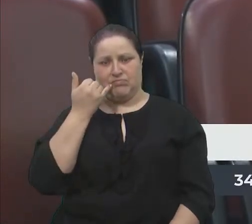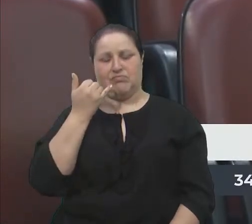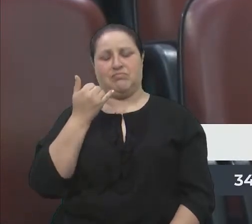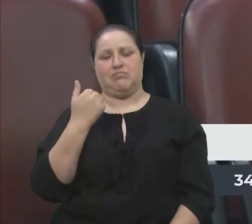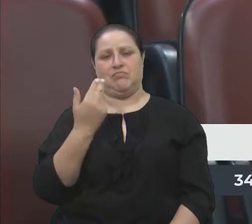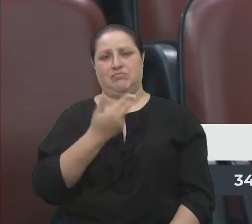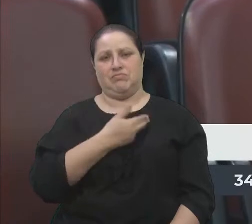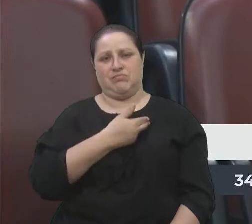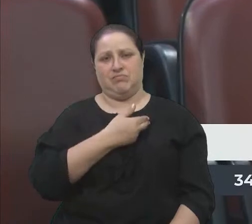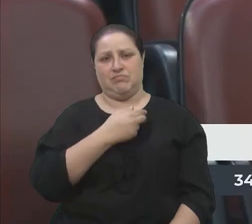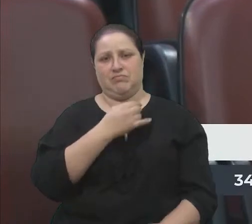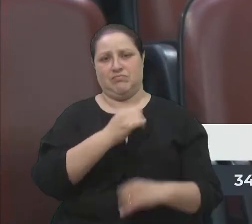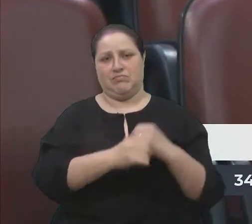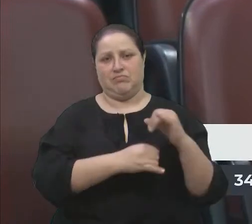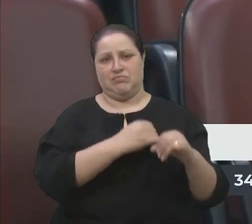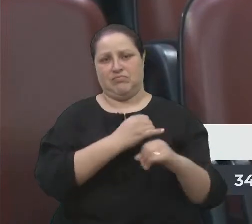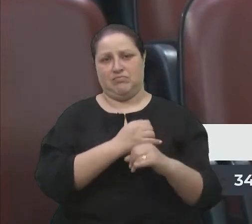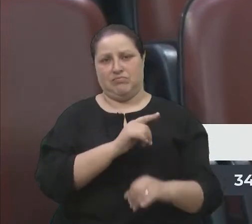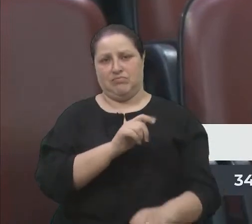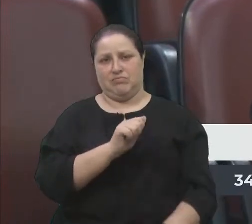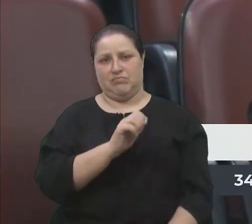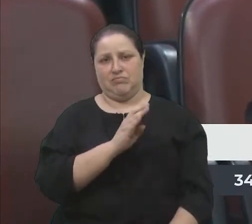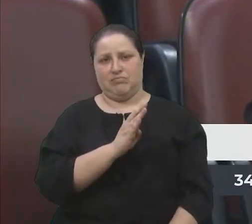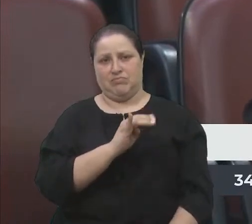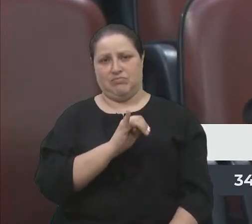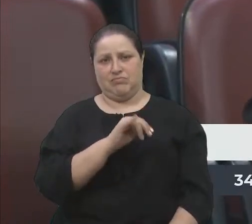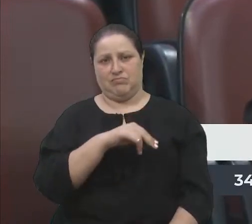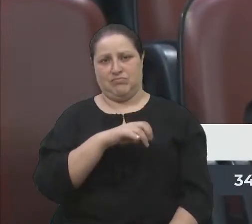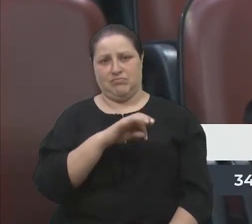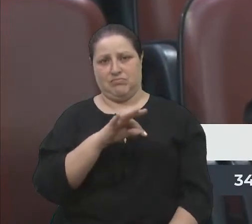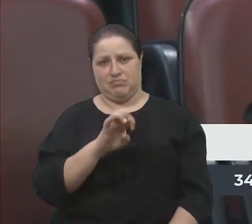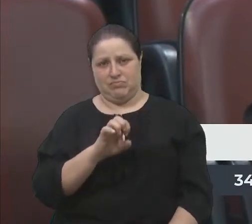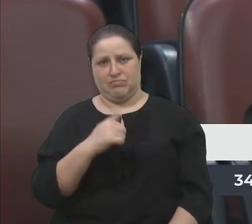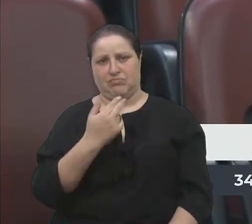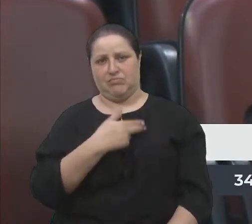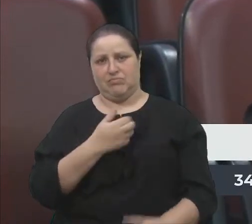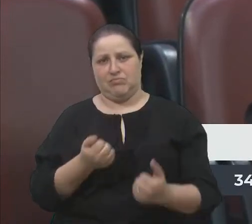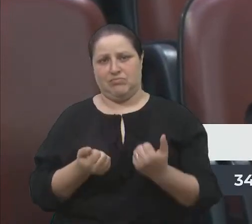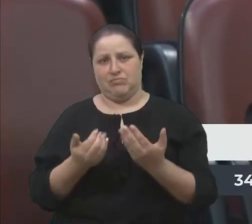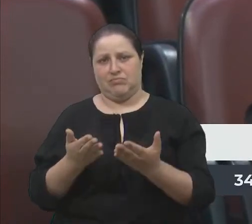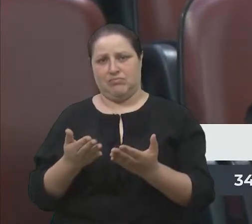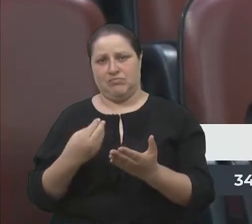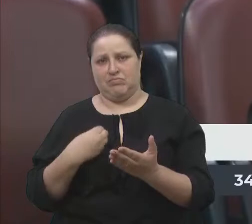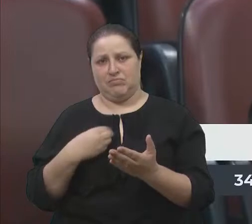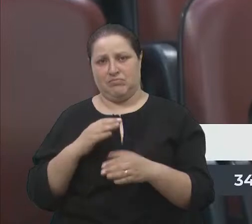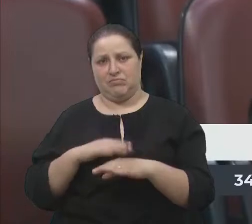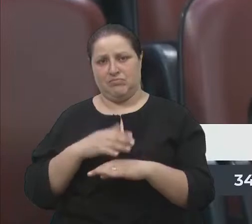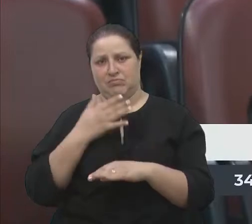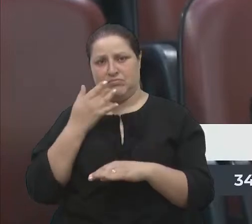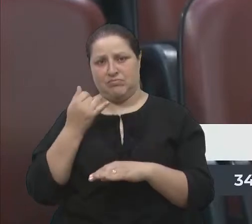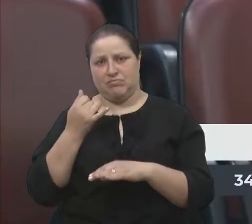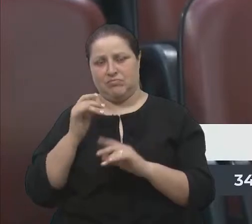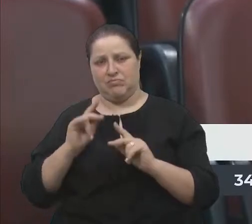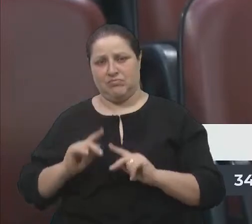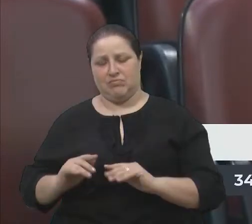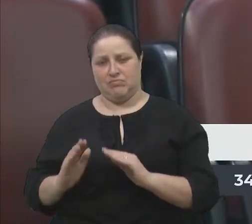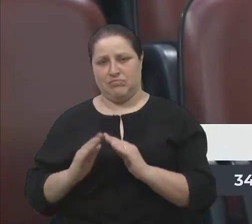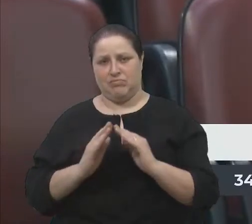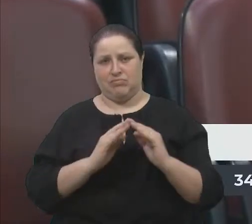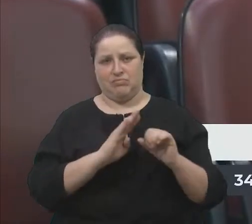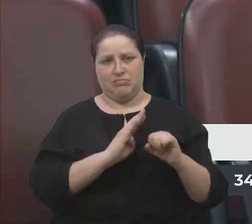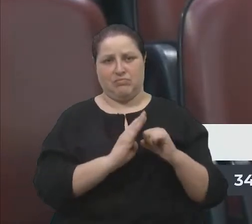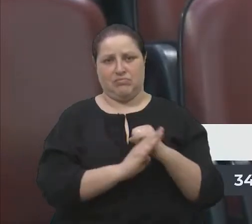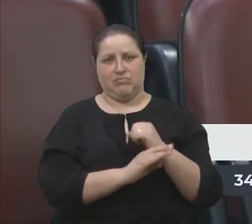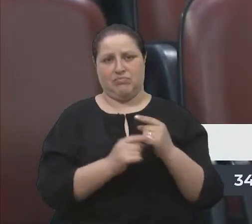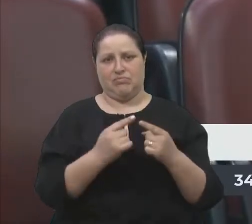facilitando a vida dos nossos moradores dos bairros de Caxias do Sul, já que a gente não pode estar